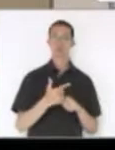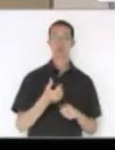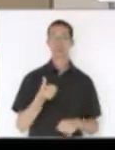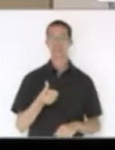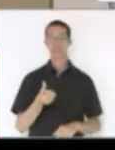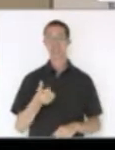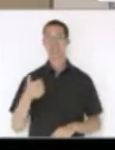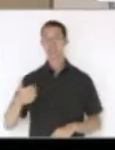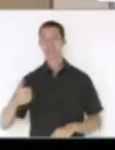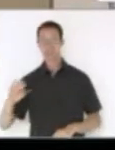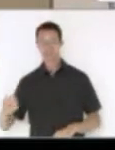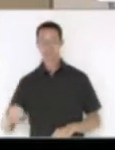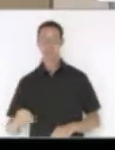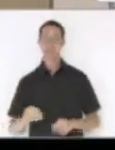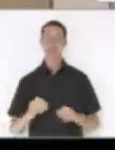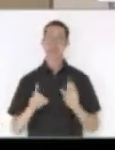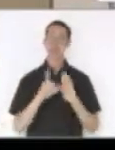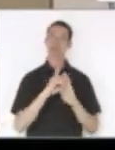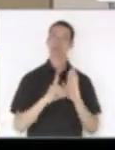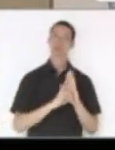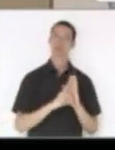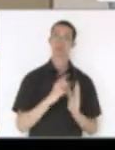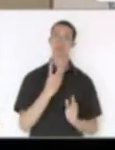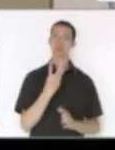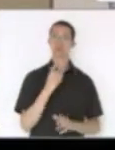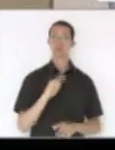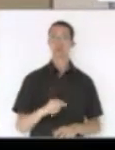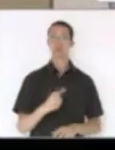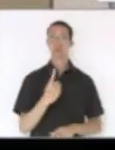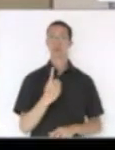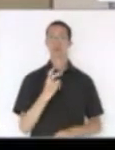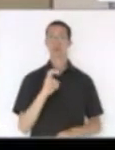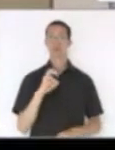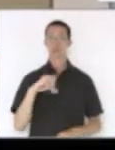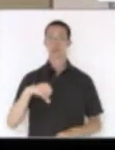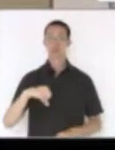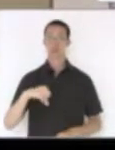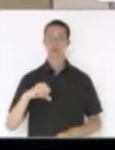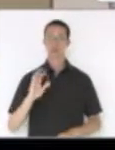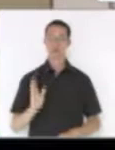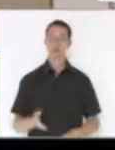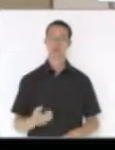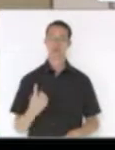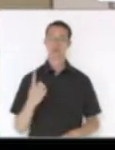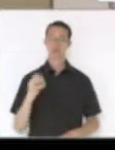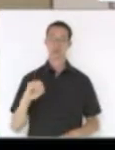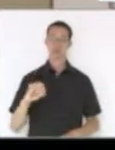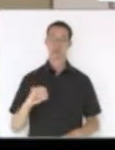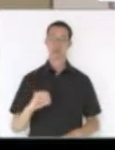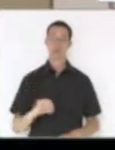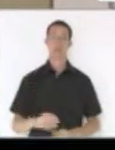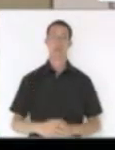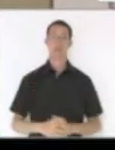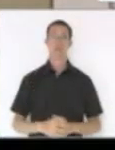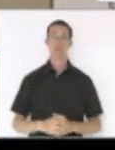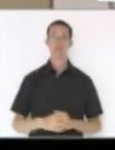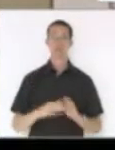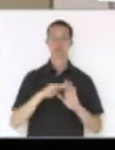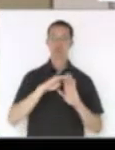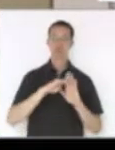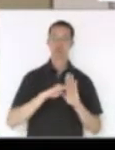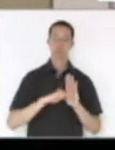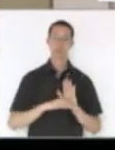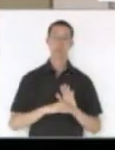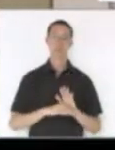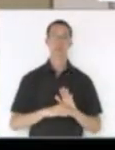número 3.159, de 2010, que define diretrizes para a implantação da área